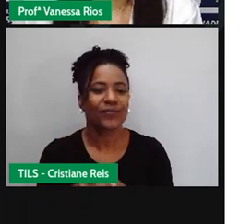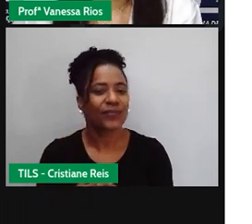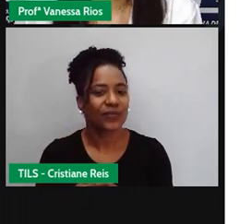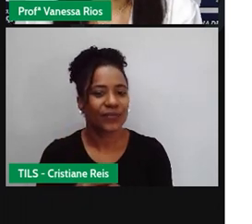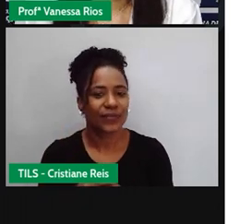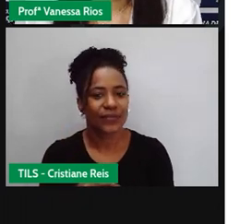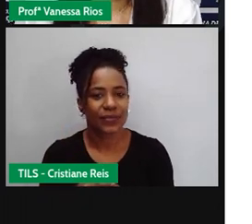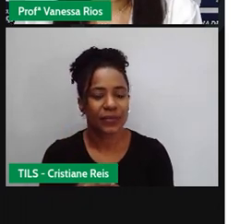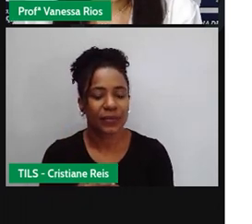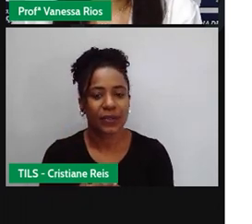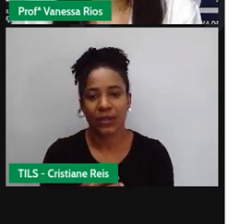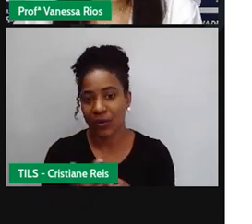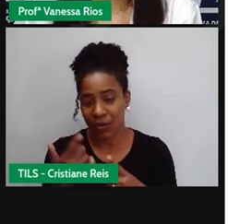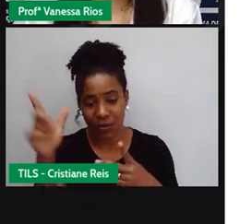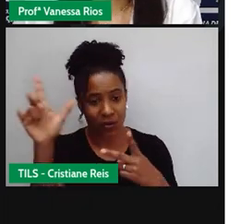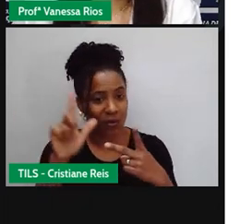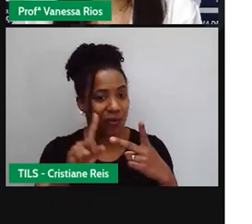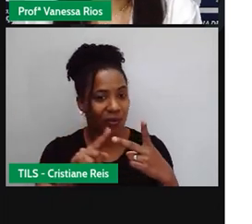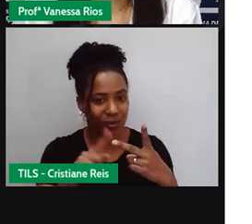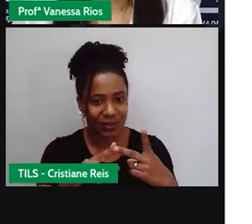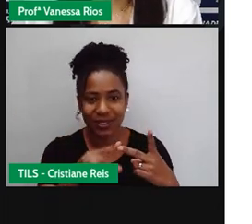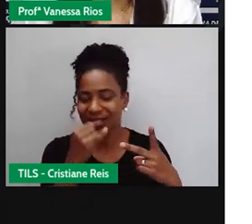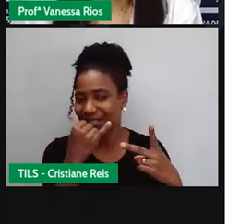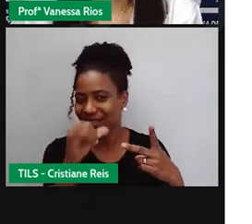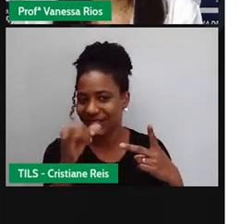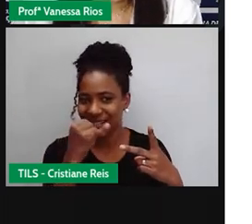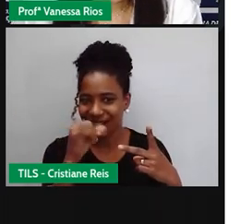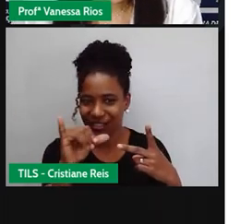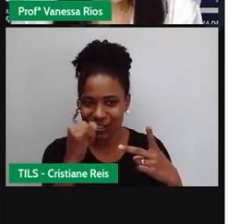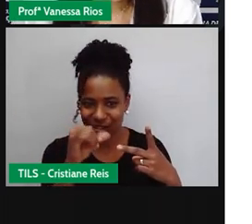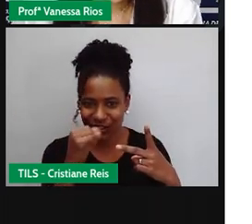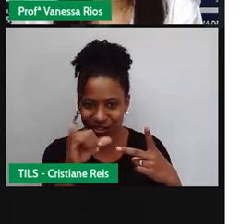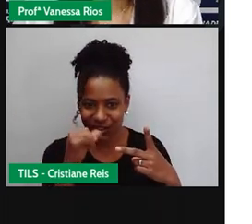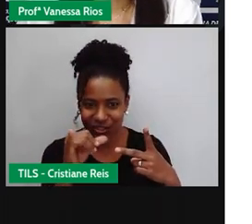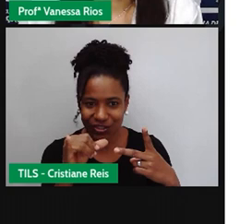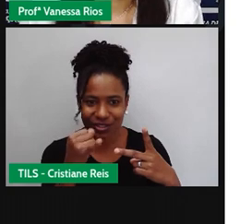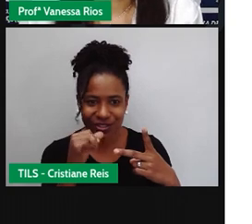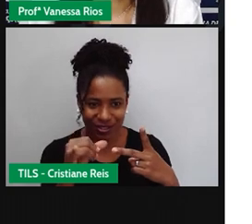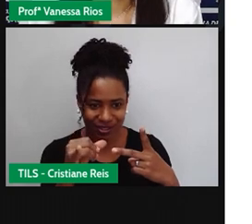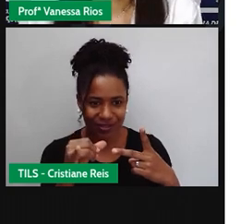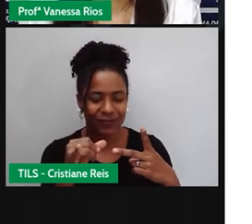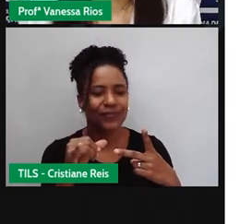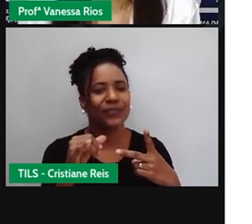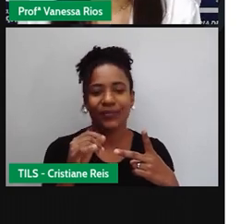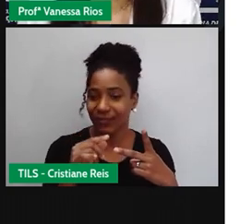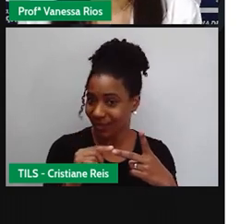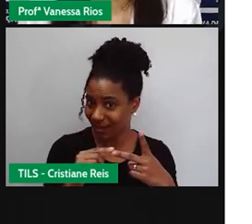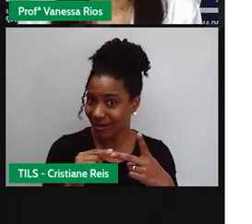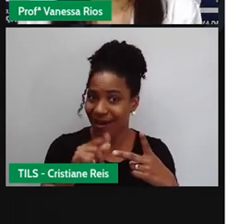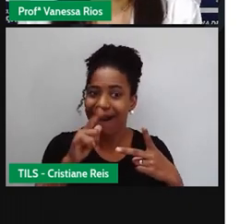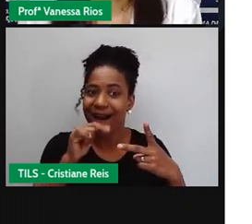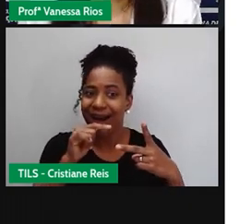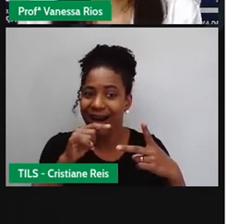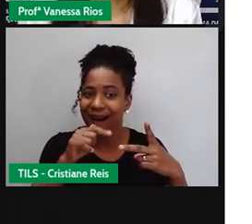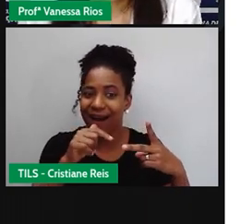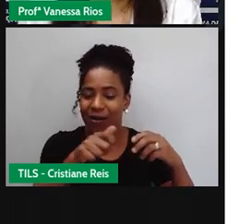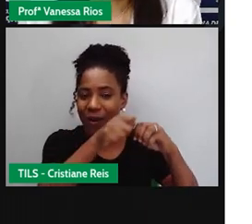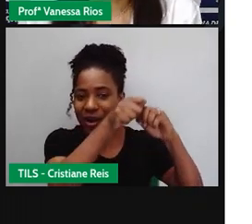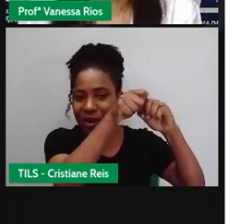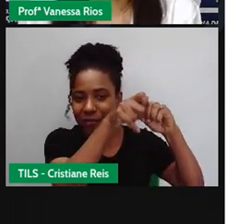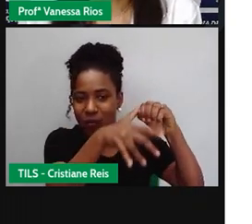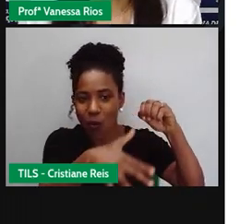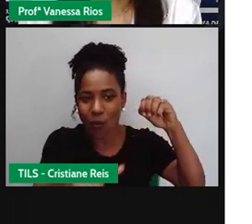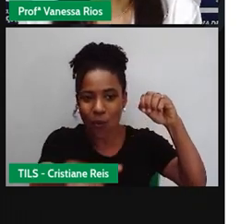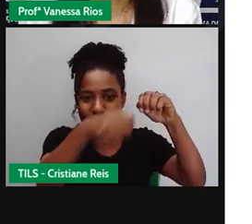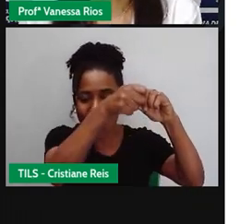Outra fonte de energia aí é a é a água, que produz a energia elétrica,